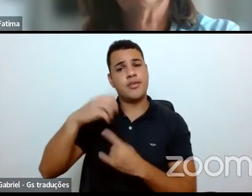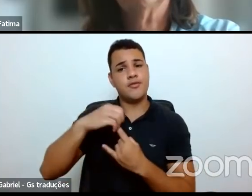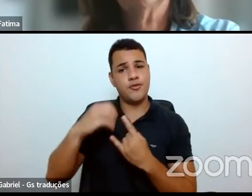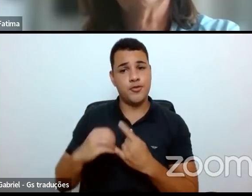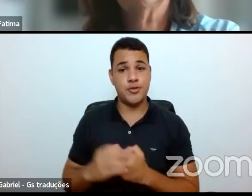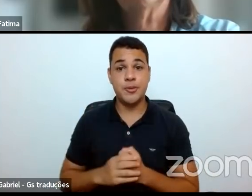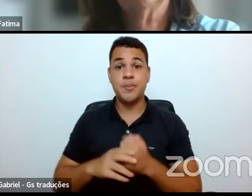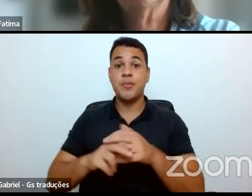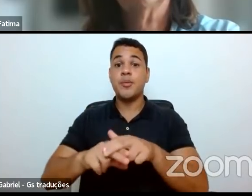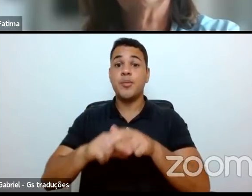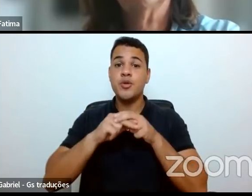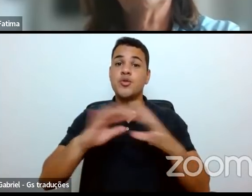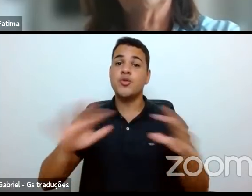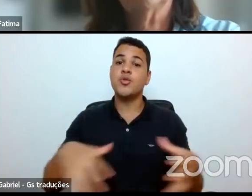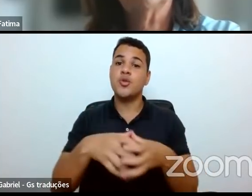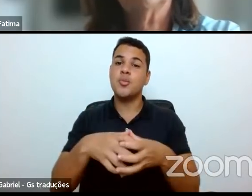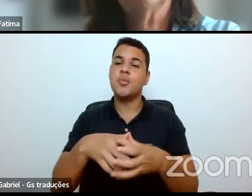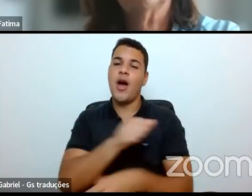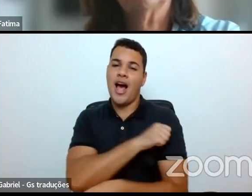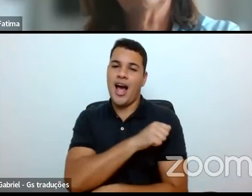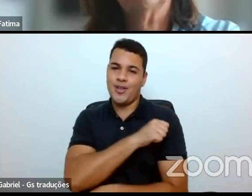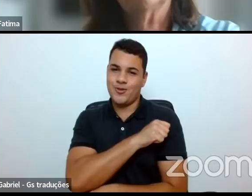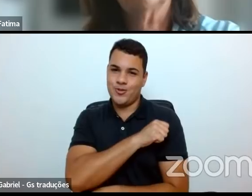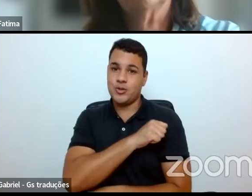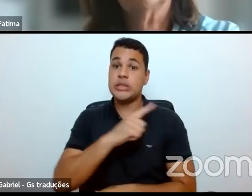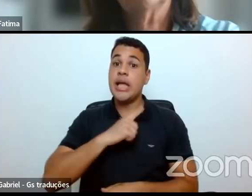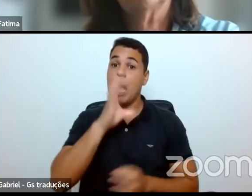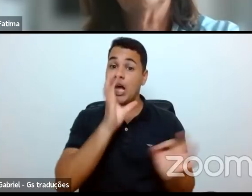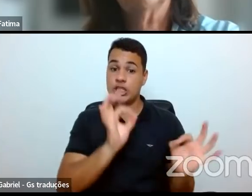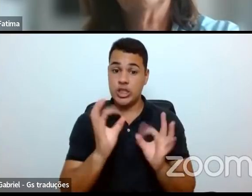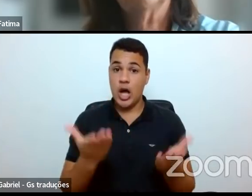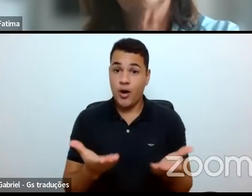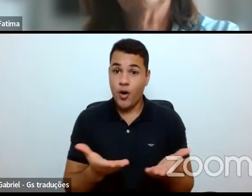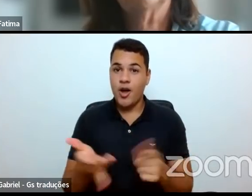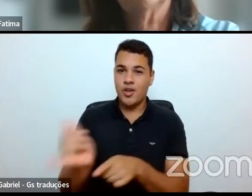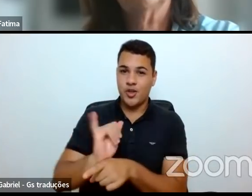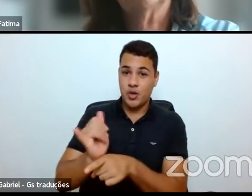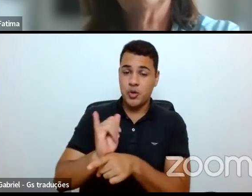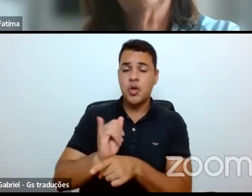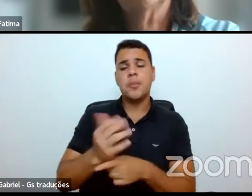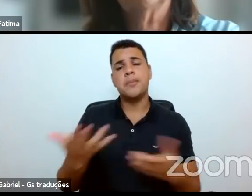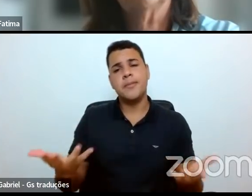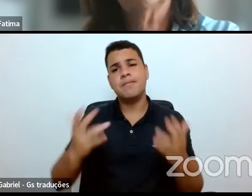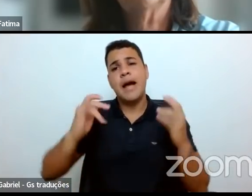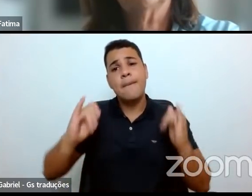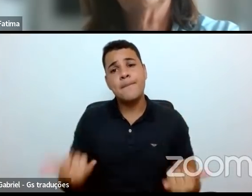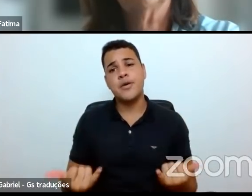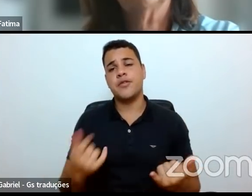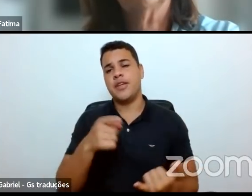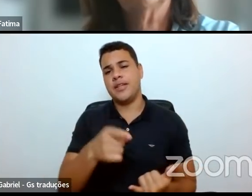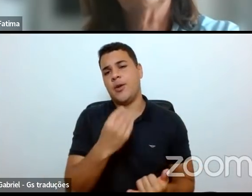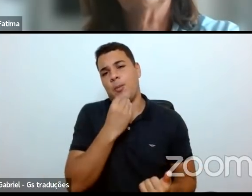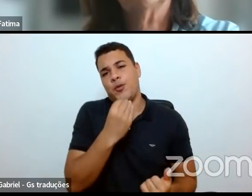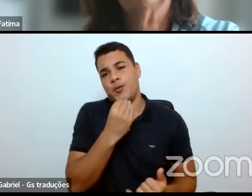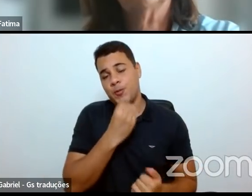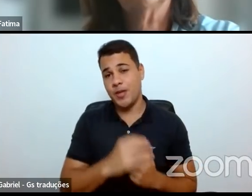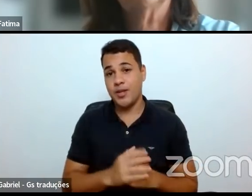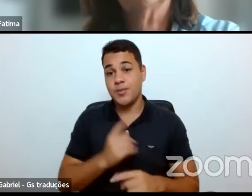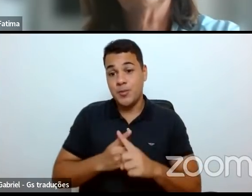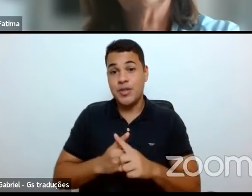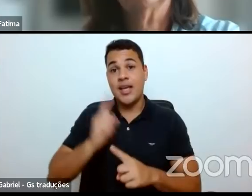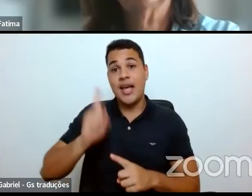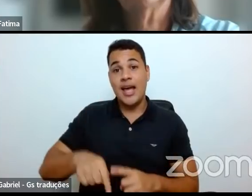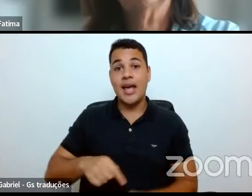estão nos assistindo hoje, é uma oportunidade única você poder participar desse programa